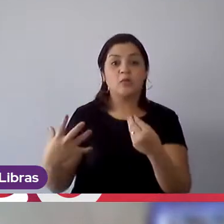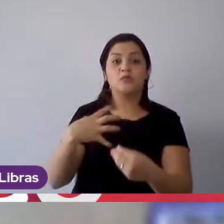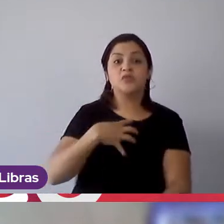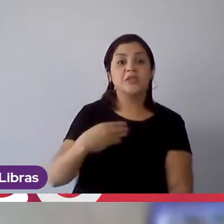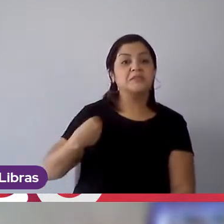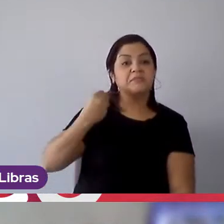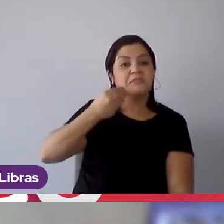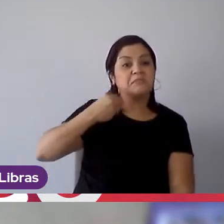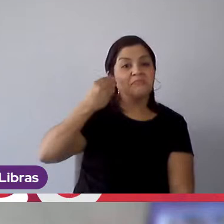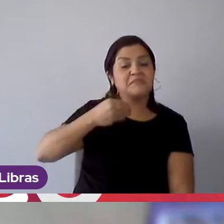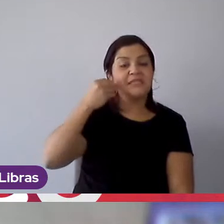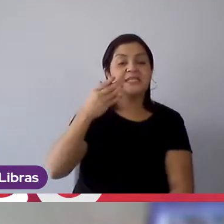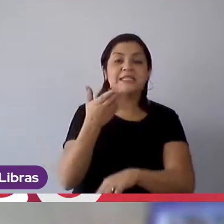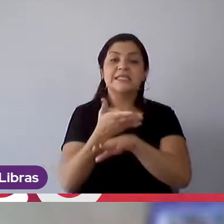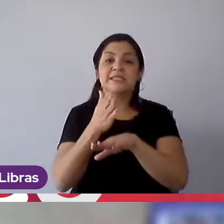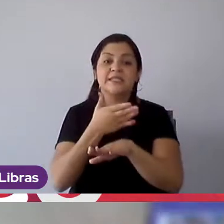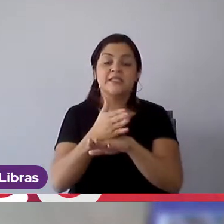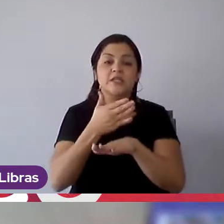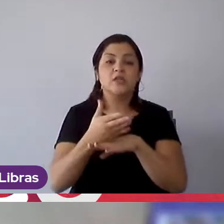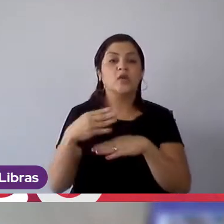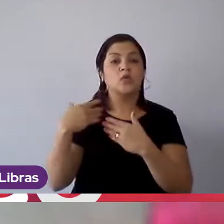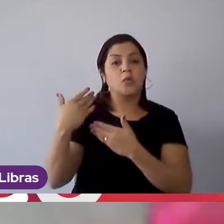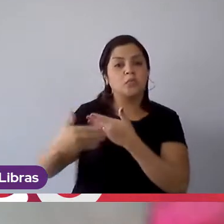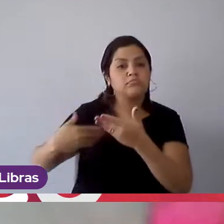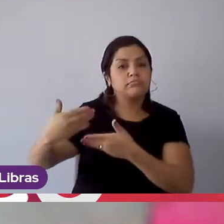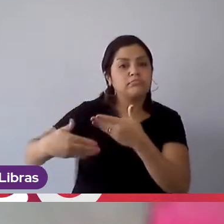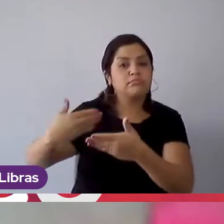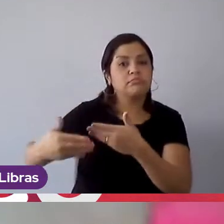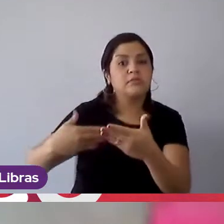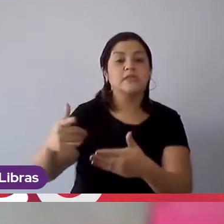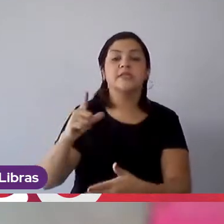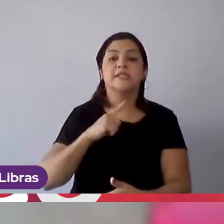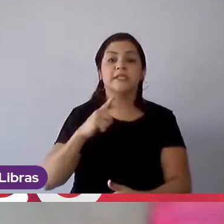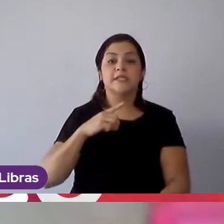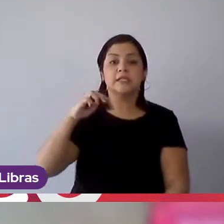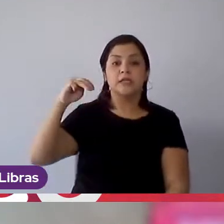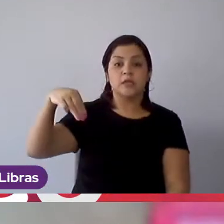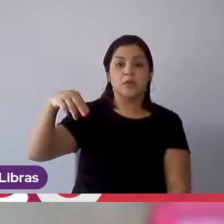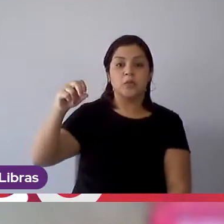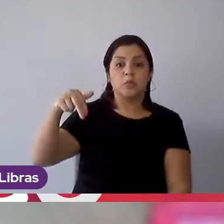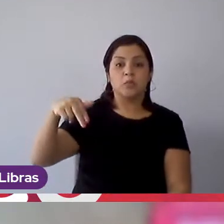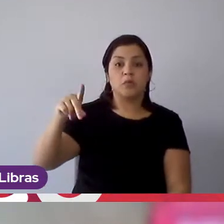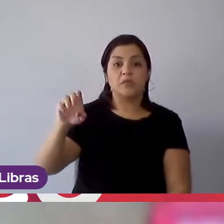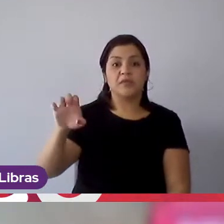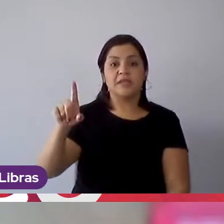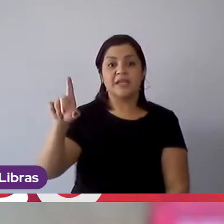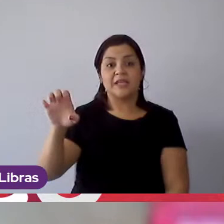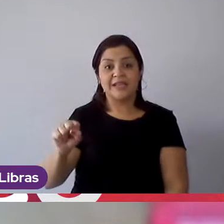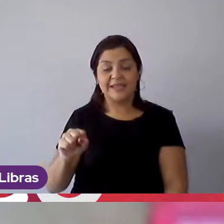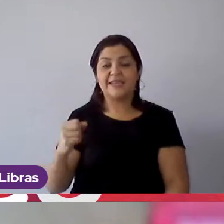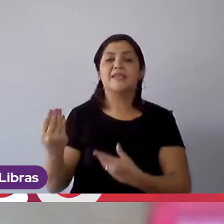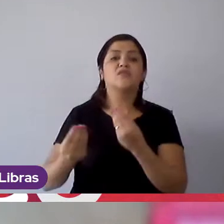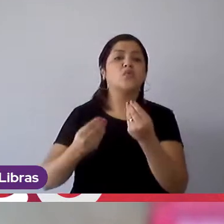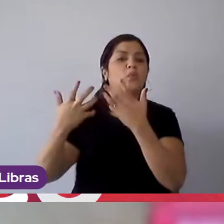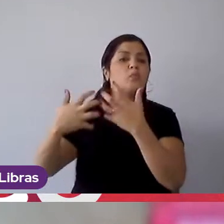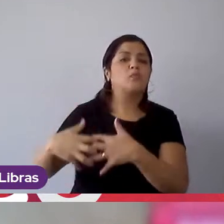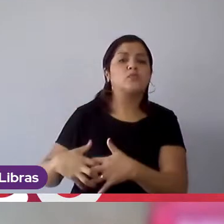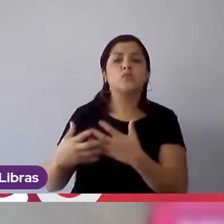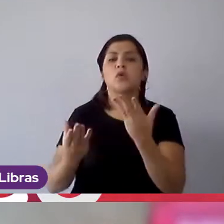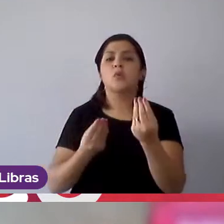como que tem sido a nossa jornada dentro da Mondelez, um pouquinho de como que funciona